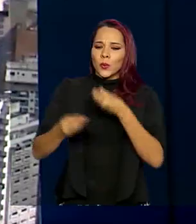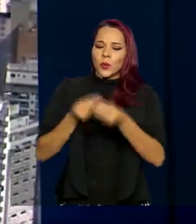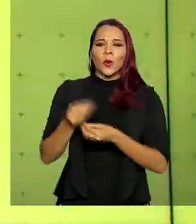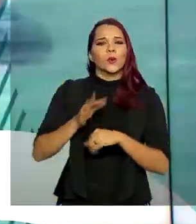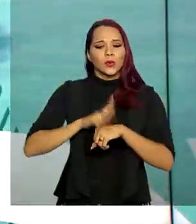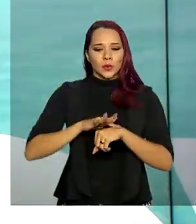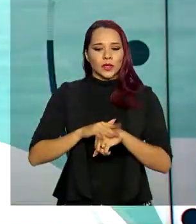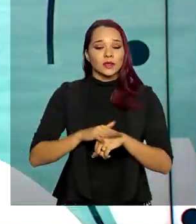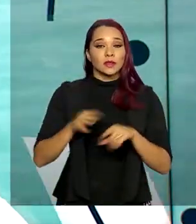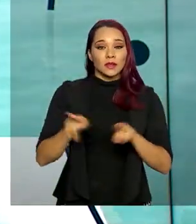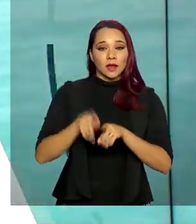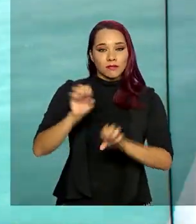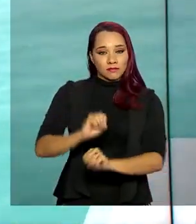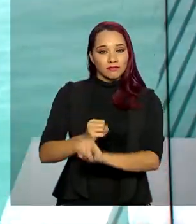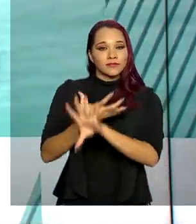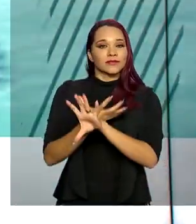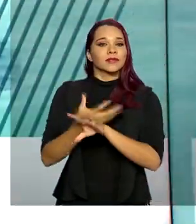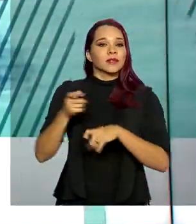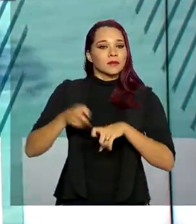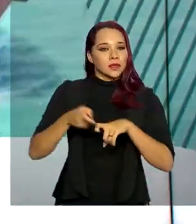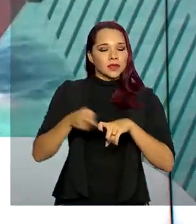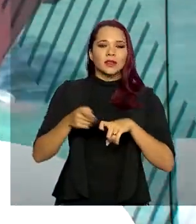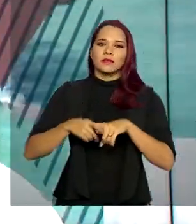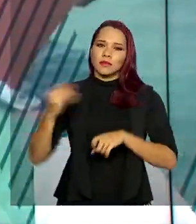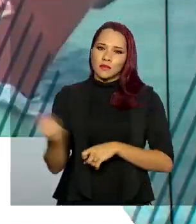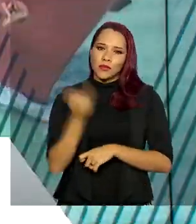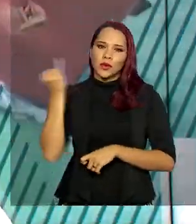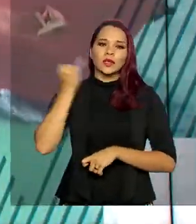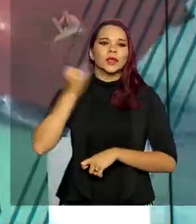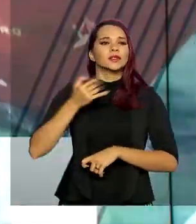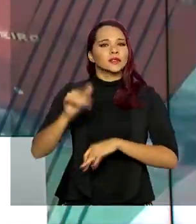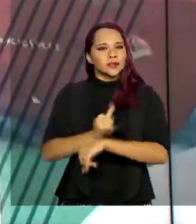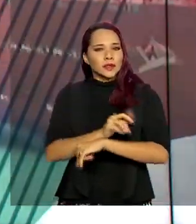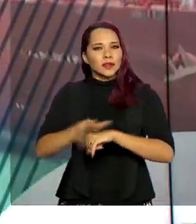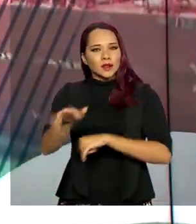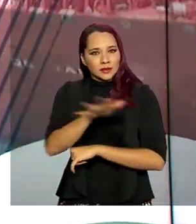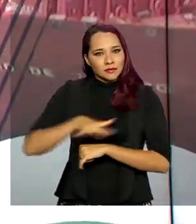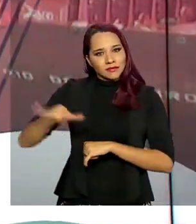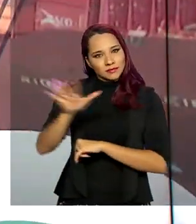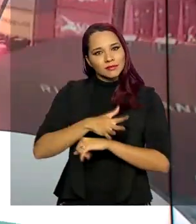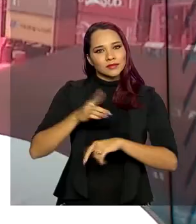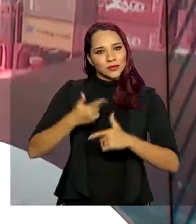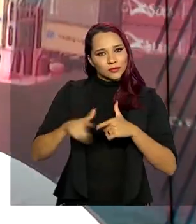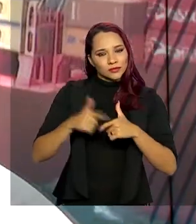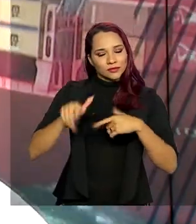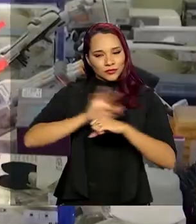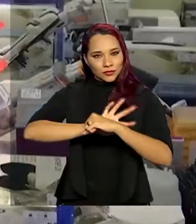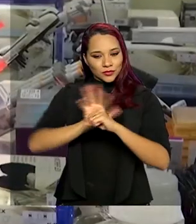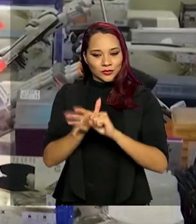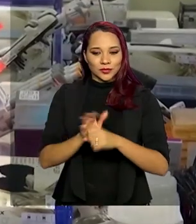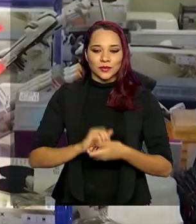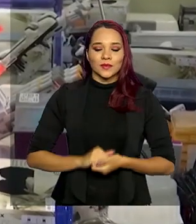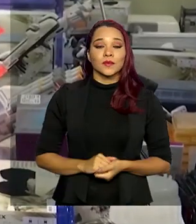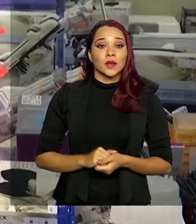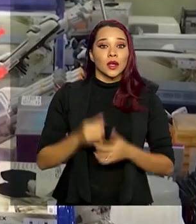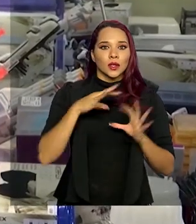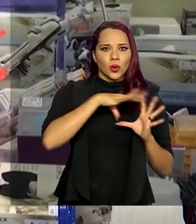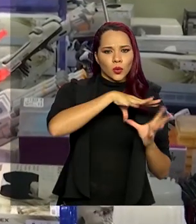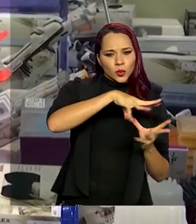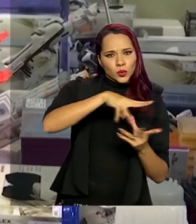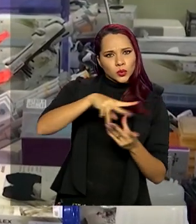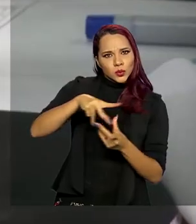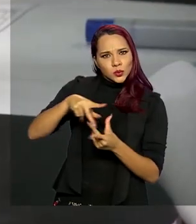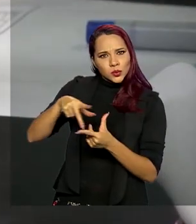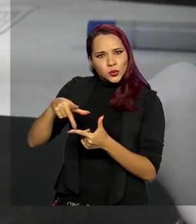E a telemedicina tem sido apontada como uma importante ferramenta no cenário de pandemia. O mundo corre